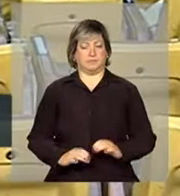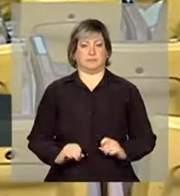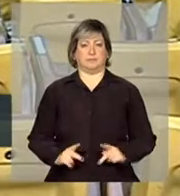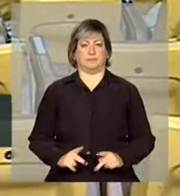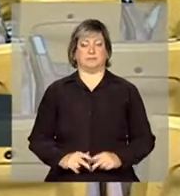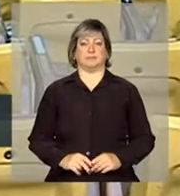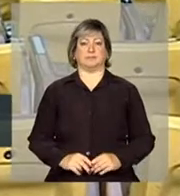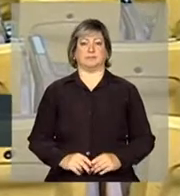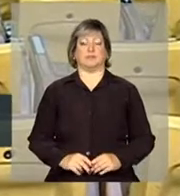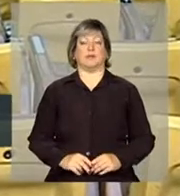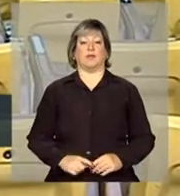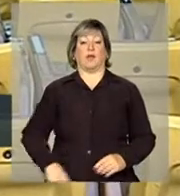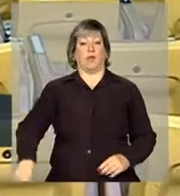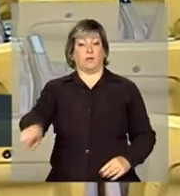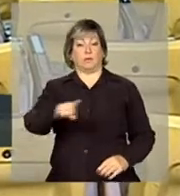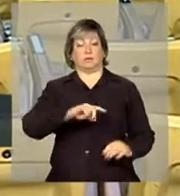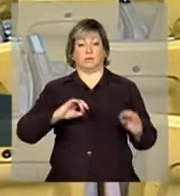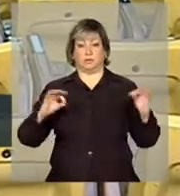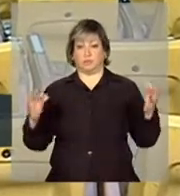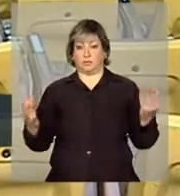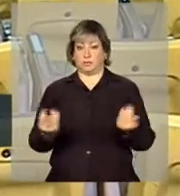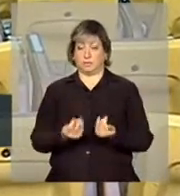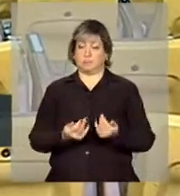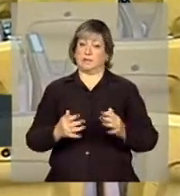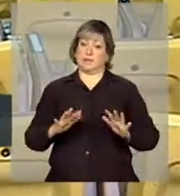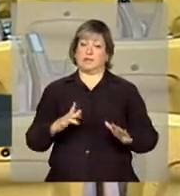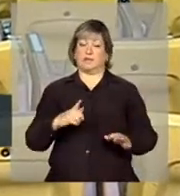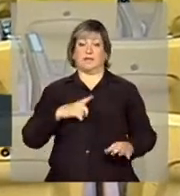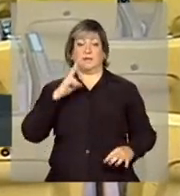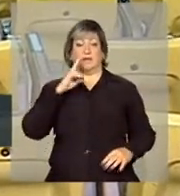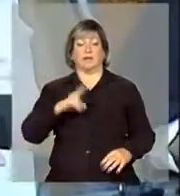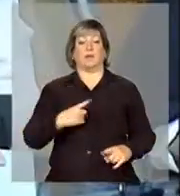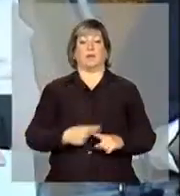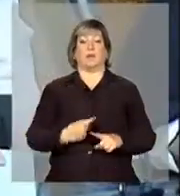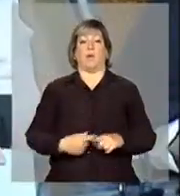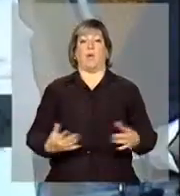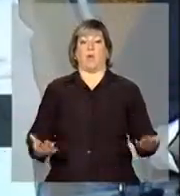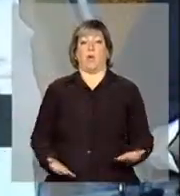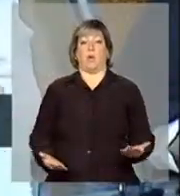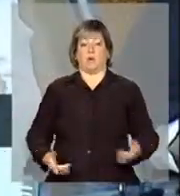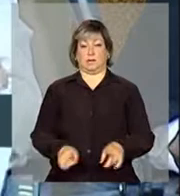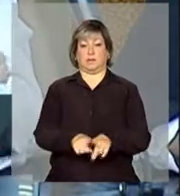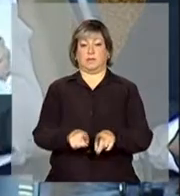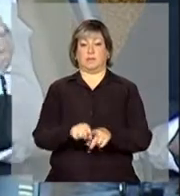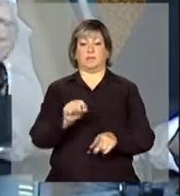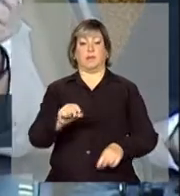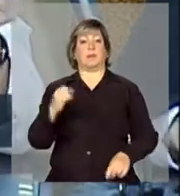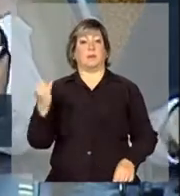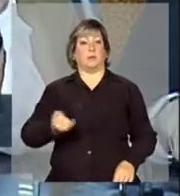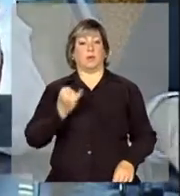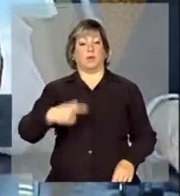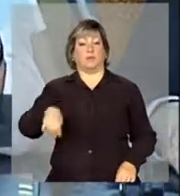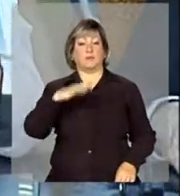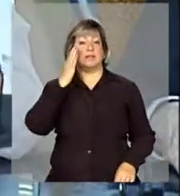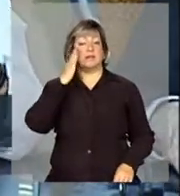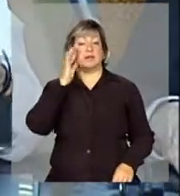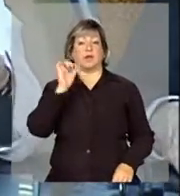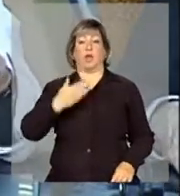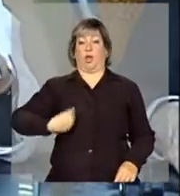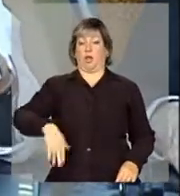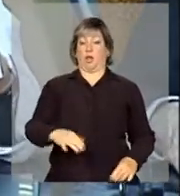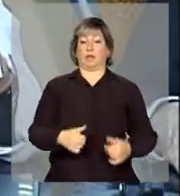Vocês todos e todas devem ter visto, porque hoje também é importante que saibam que nós estamos